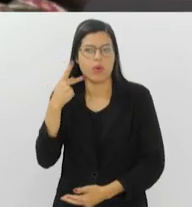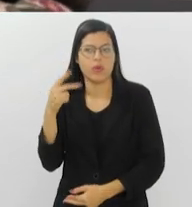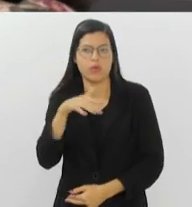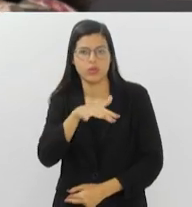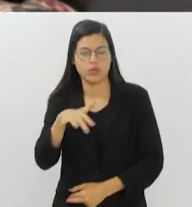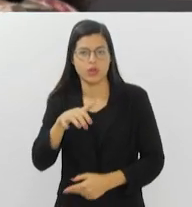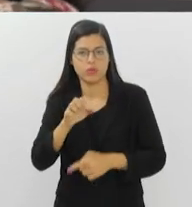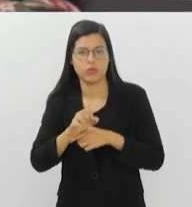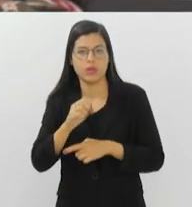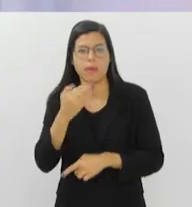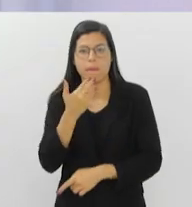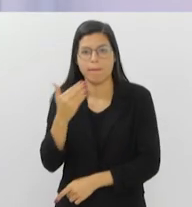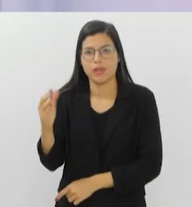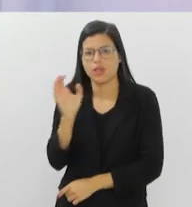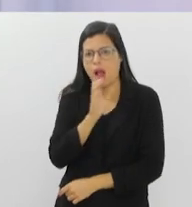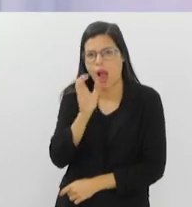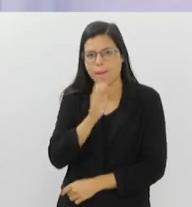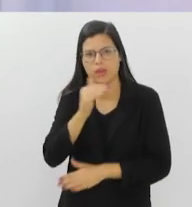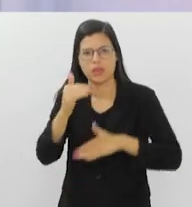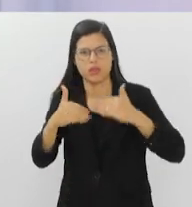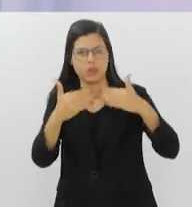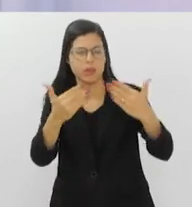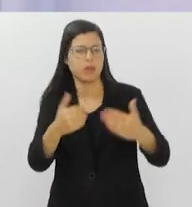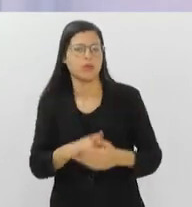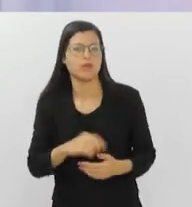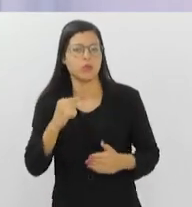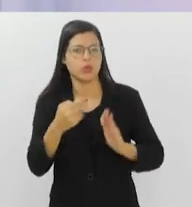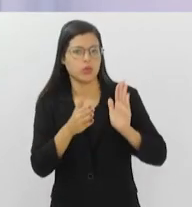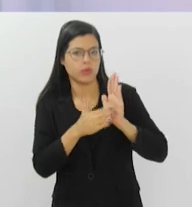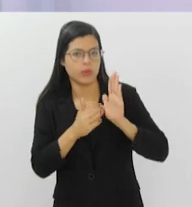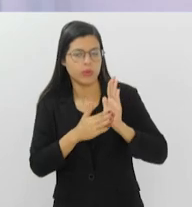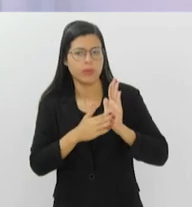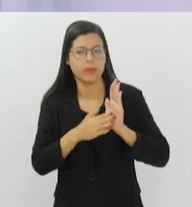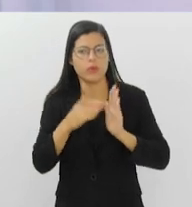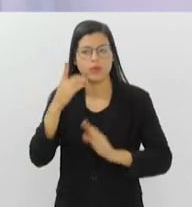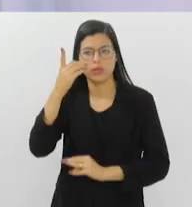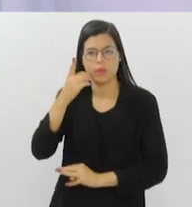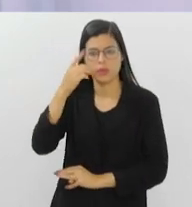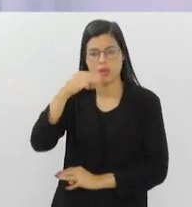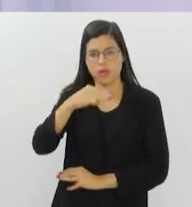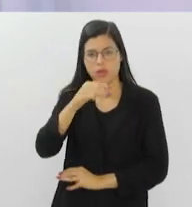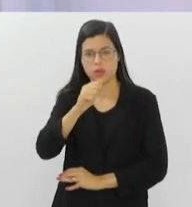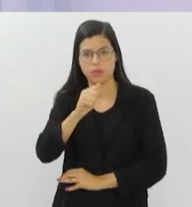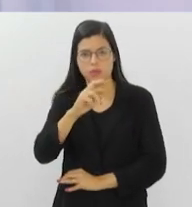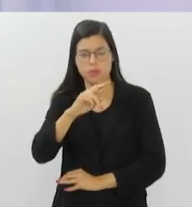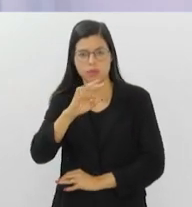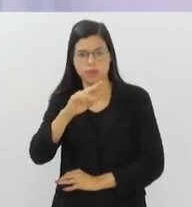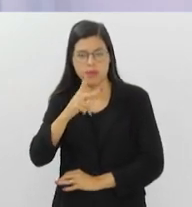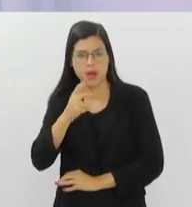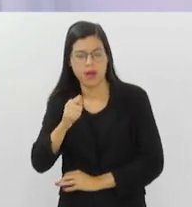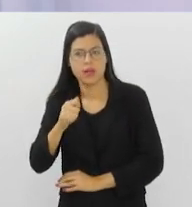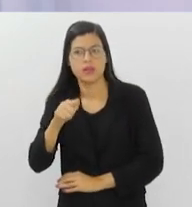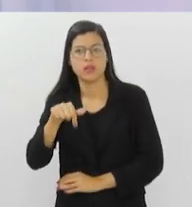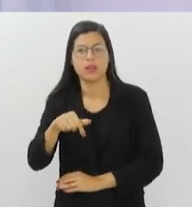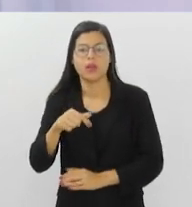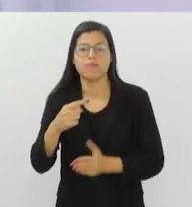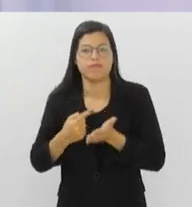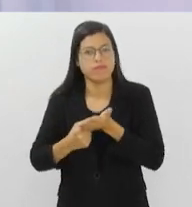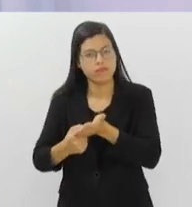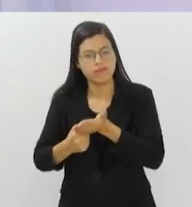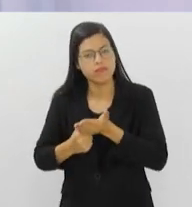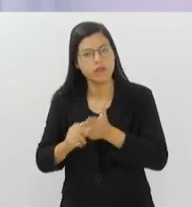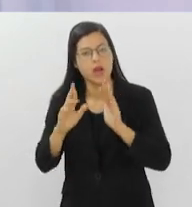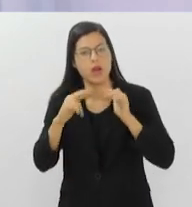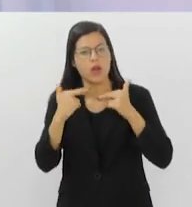rapidez no processo. Nós vamos propor à deputada Marta Rocha, tendo o processo SEI, que marque uma reunião com o